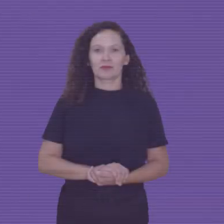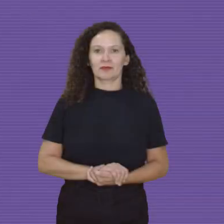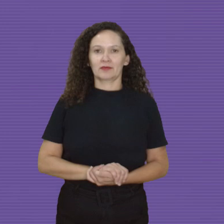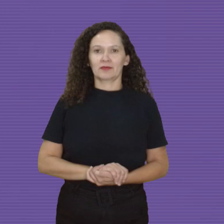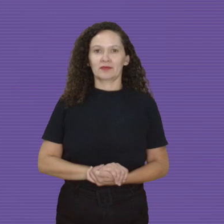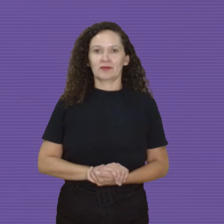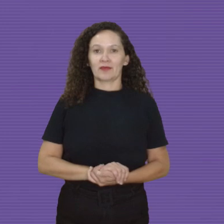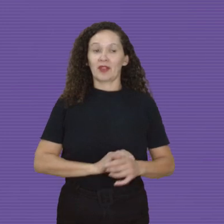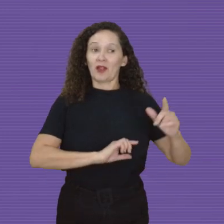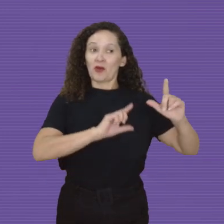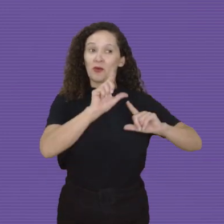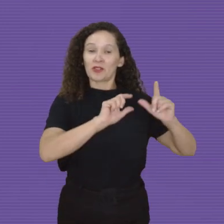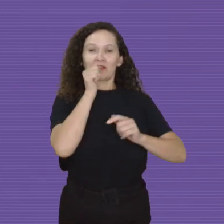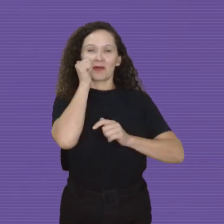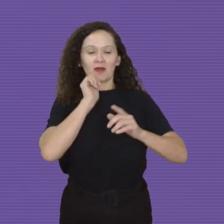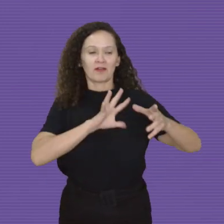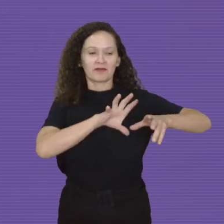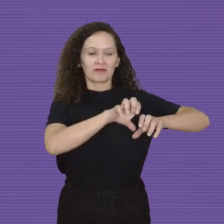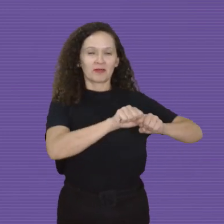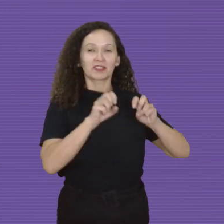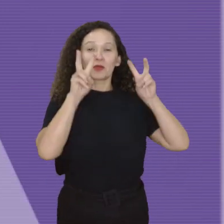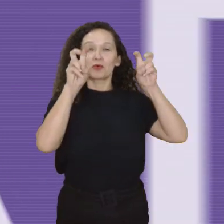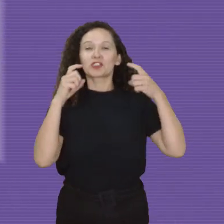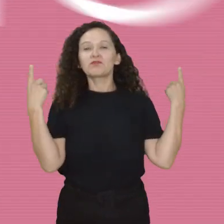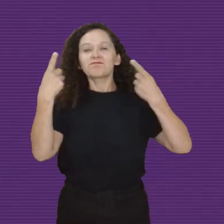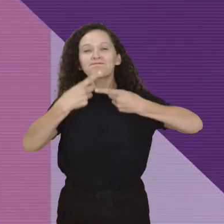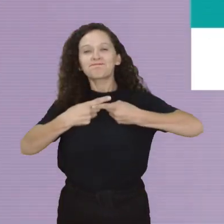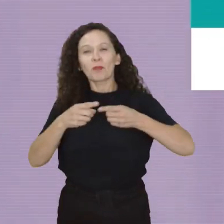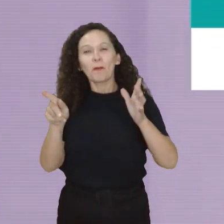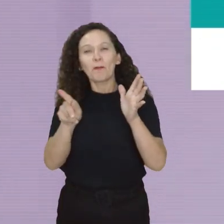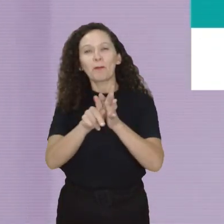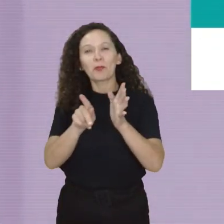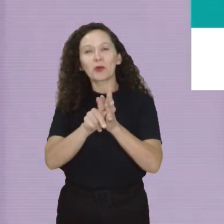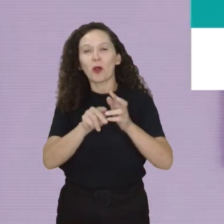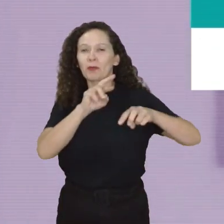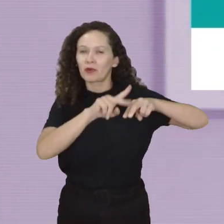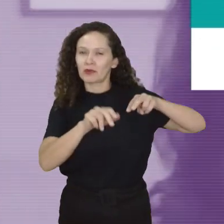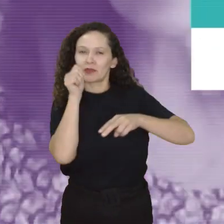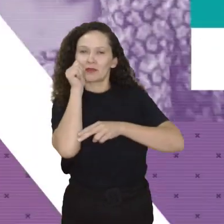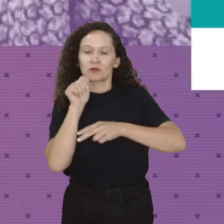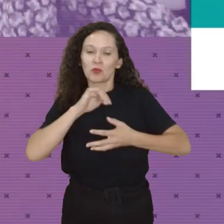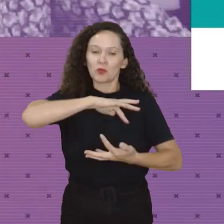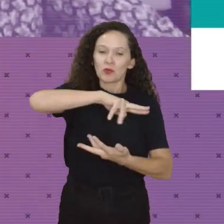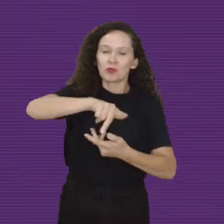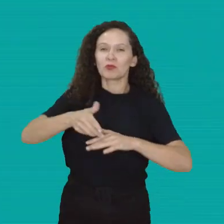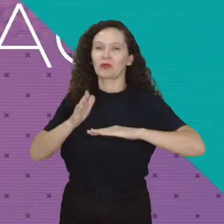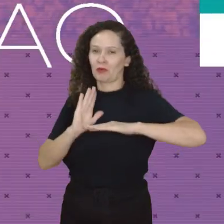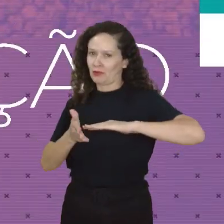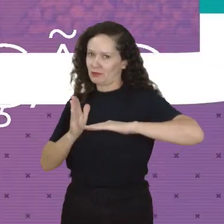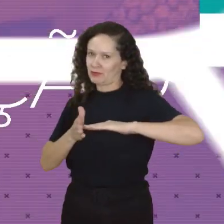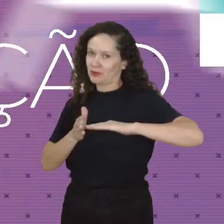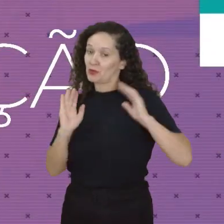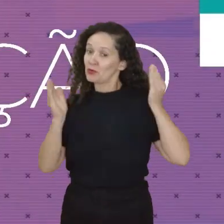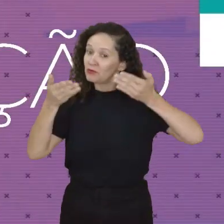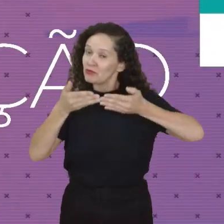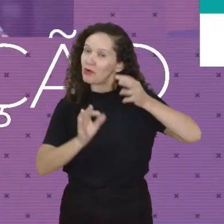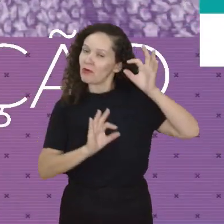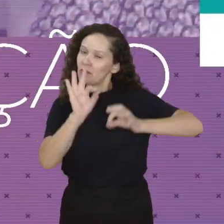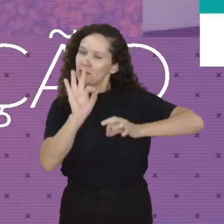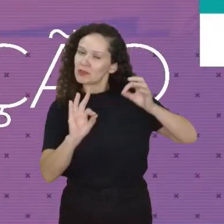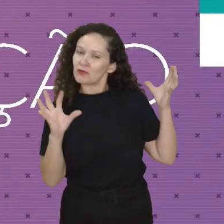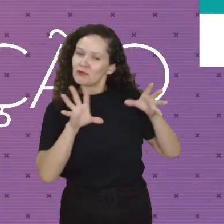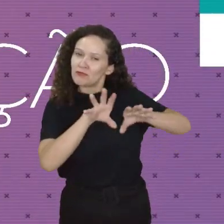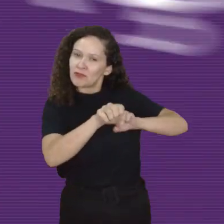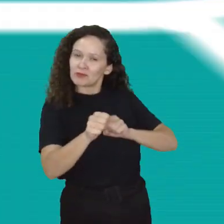O TV Elas por Elas Formação coloca em pauta os desafios enfrentados pelo gênero feminino no mundo contemporâneo, com foco na preparação e